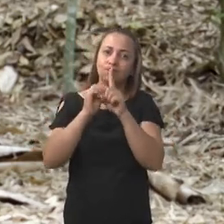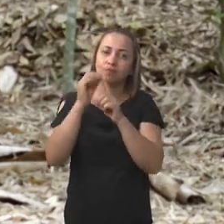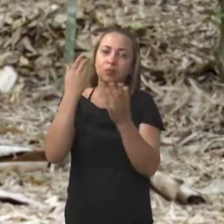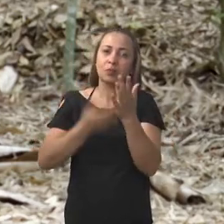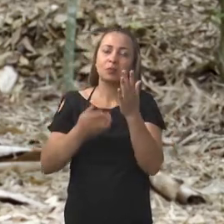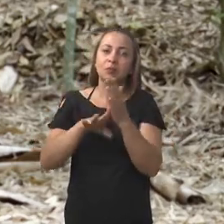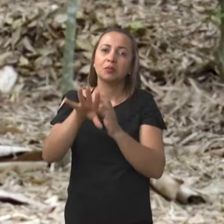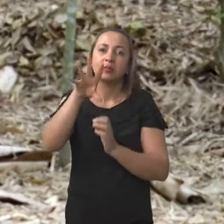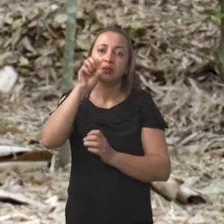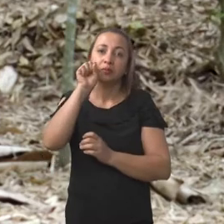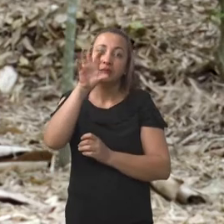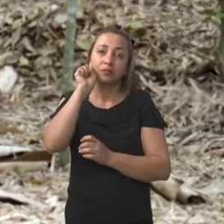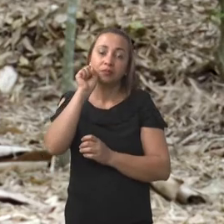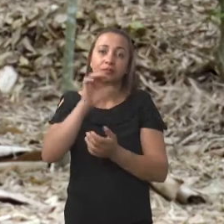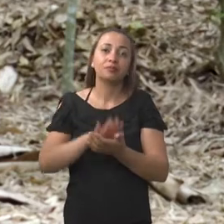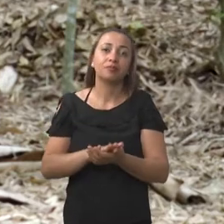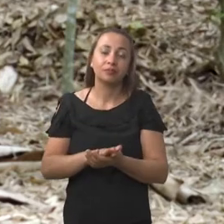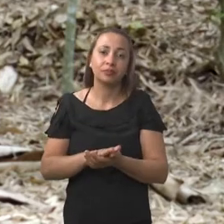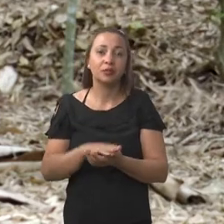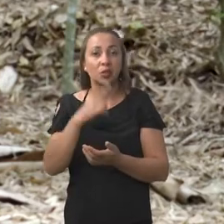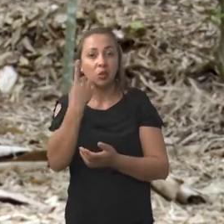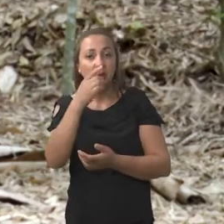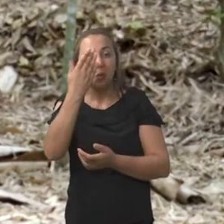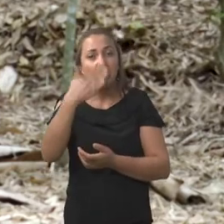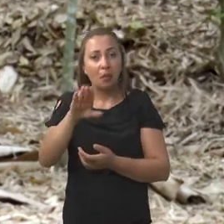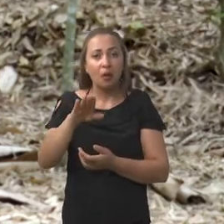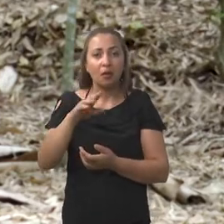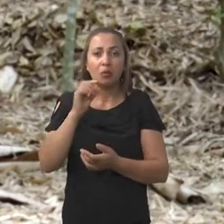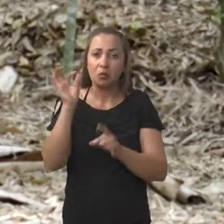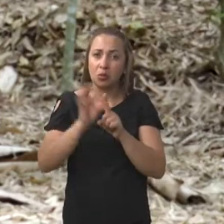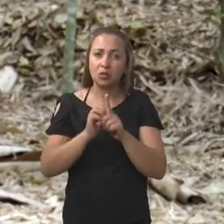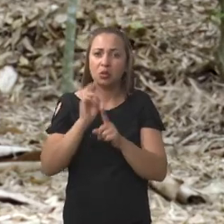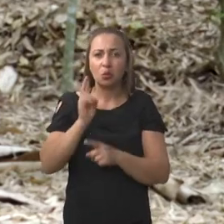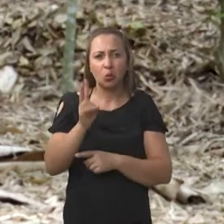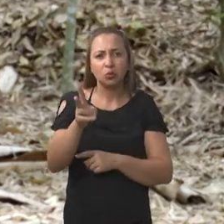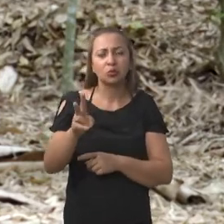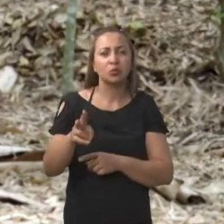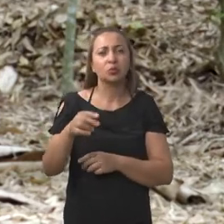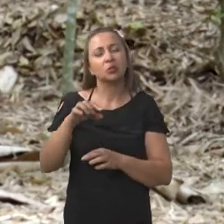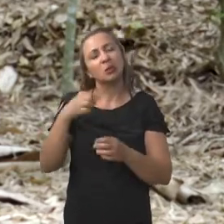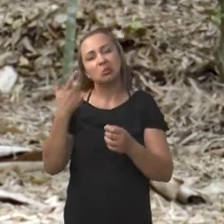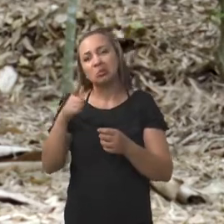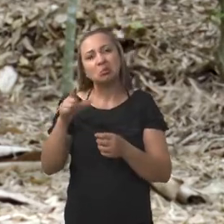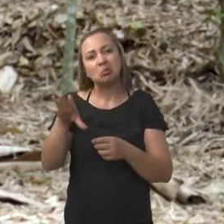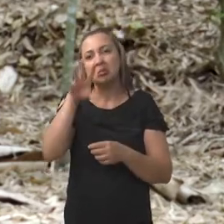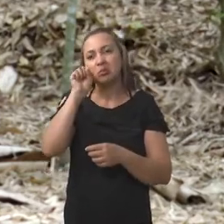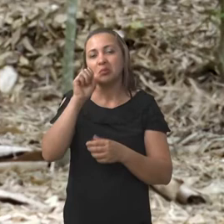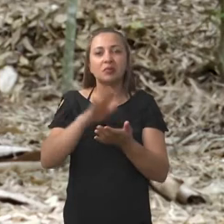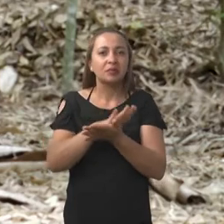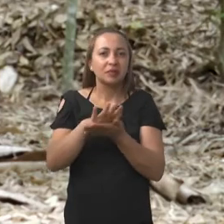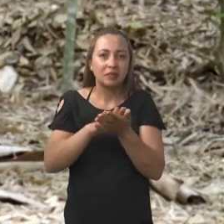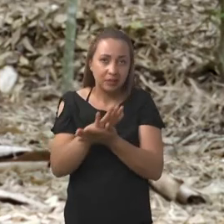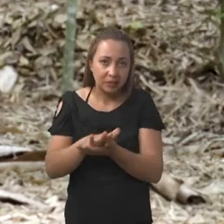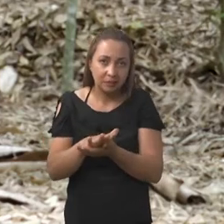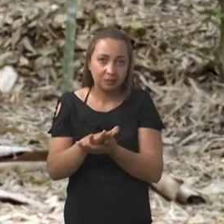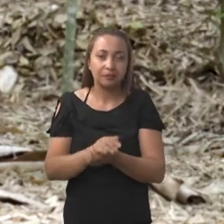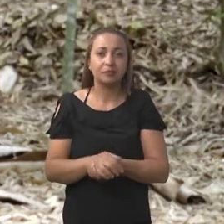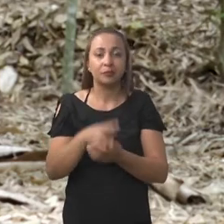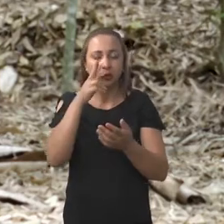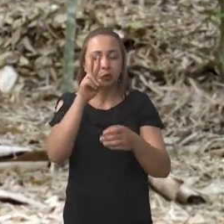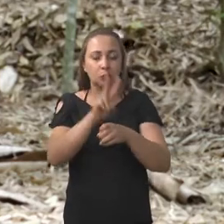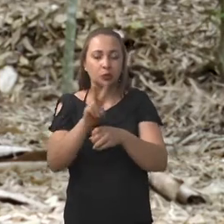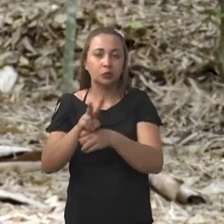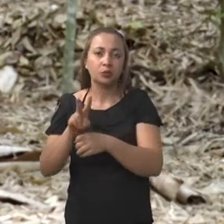perda do olfato, e destes, 1,5%, persiste com sintoma. Investigar as alterações no olfato e